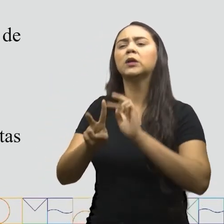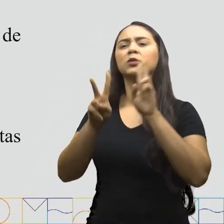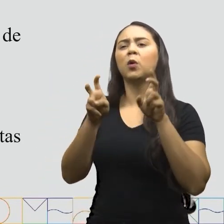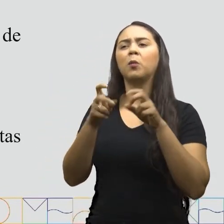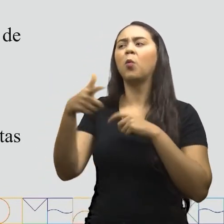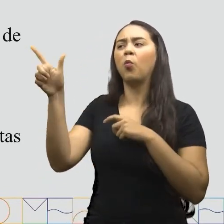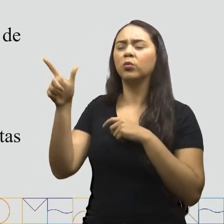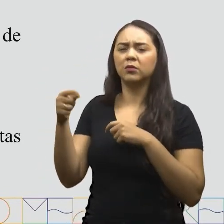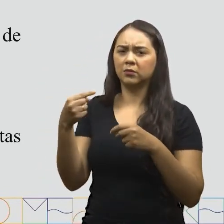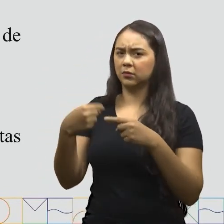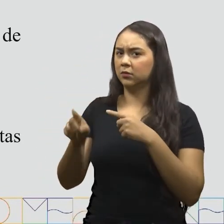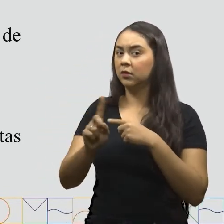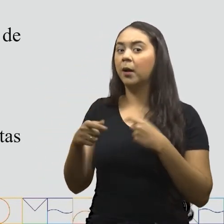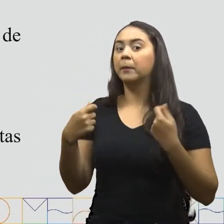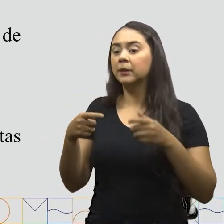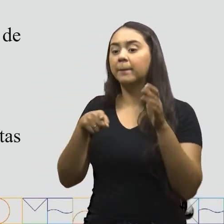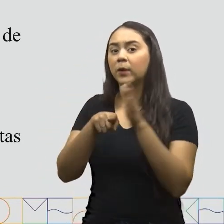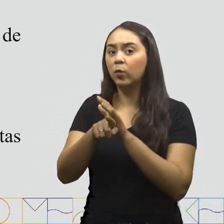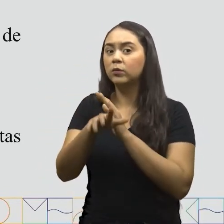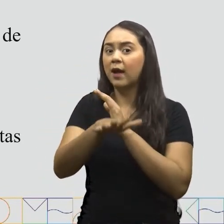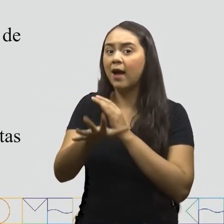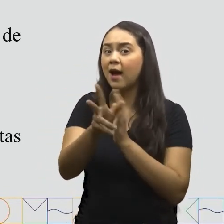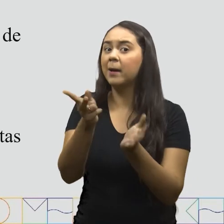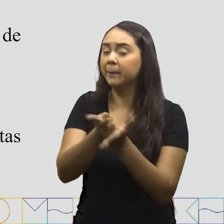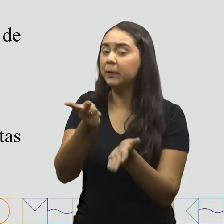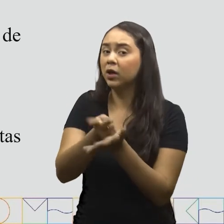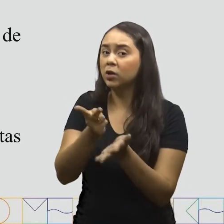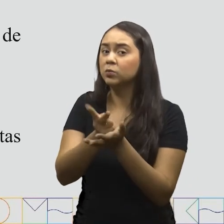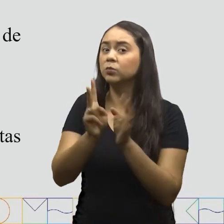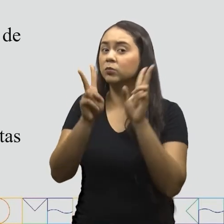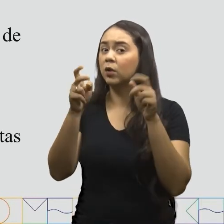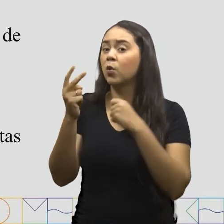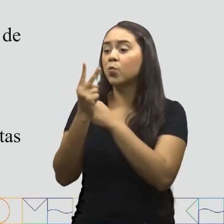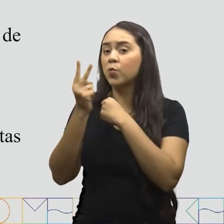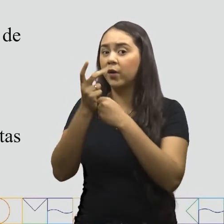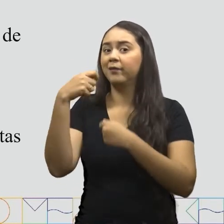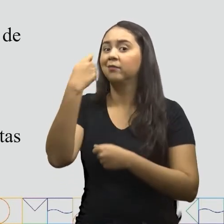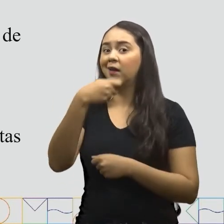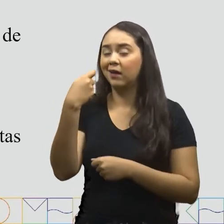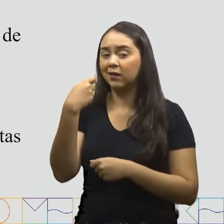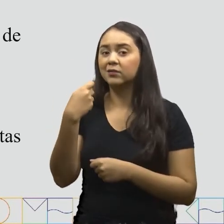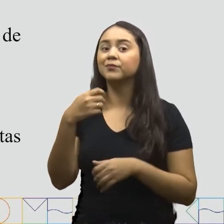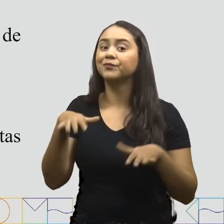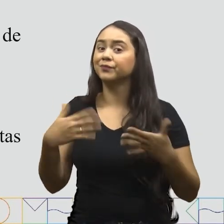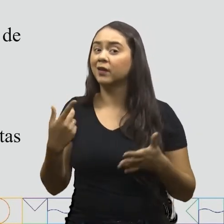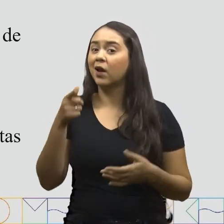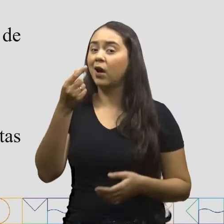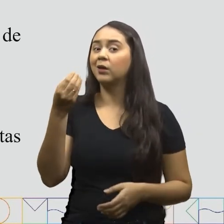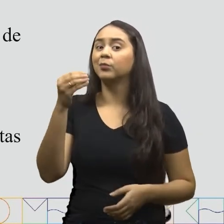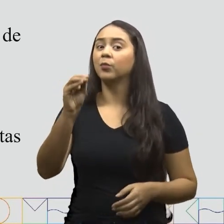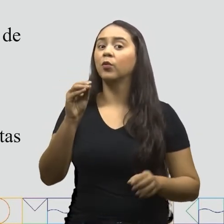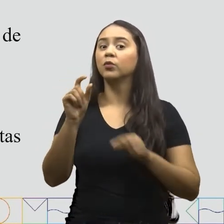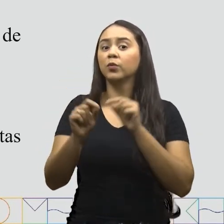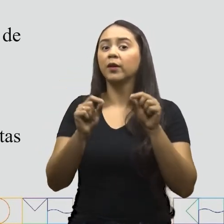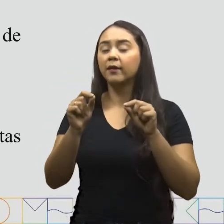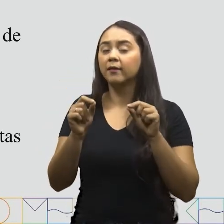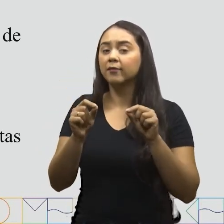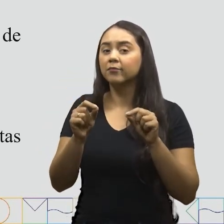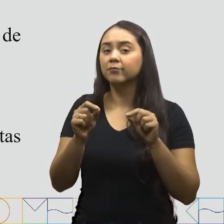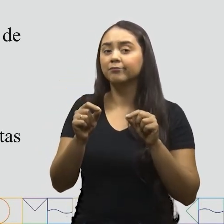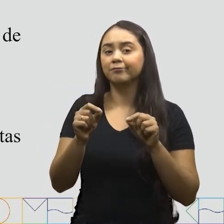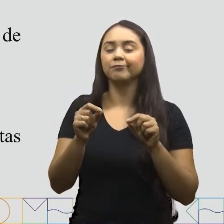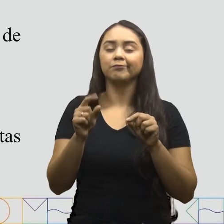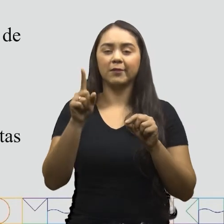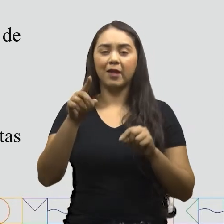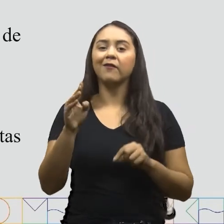sobre isso E não sobre pentear ou cuidar dos cabelos Então Essa terceira frase é